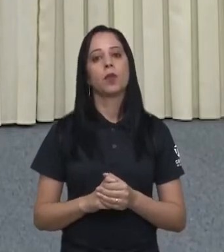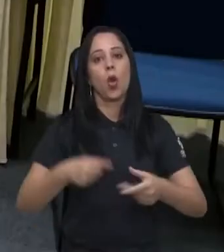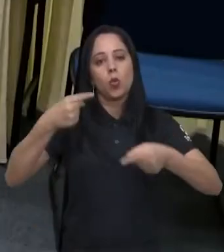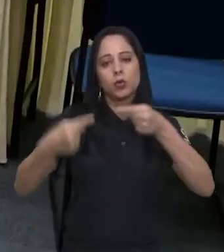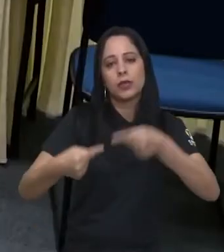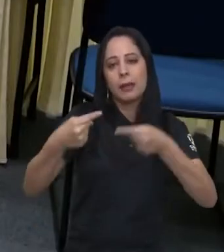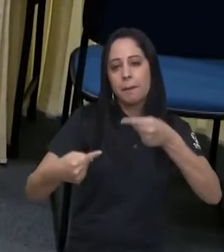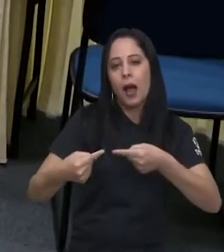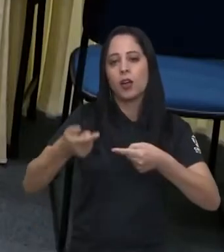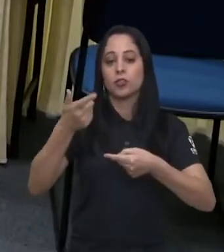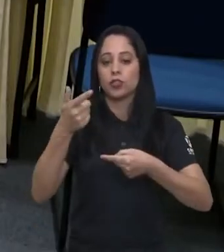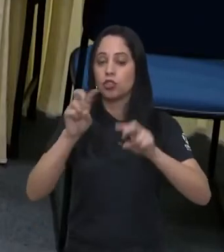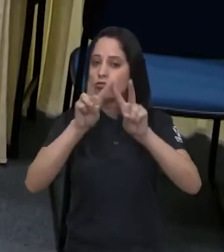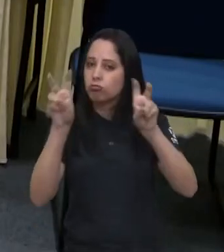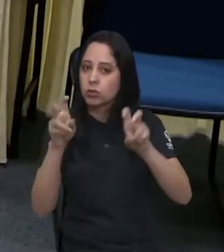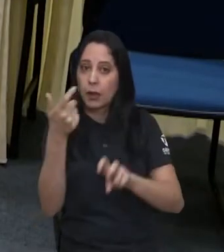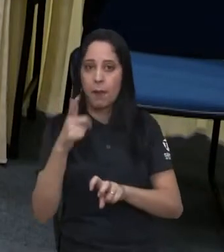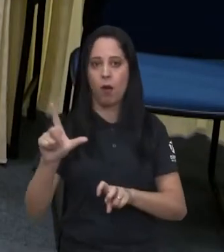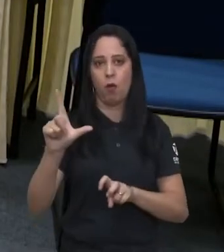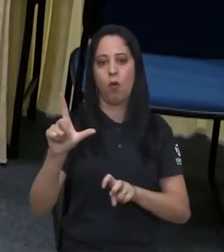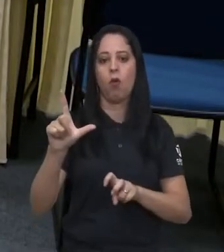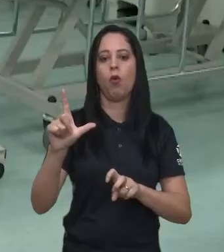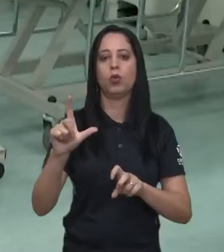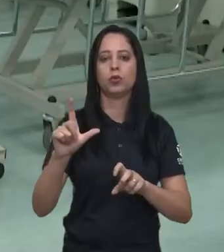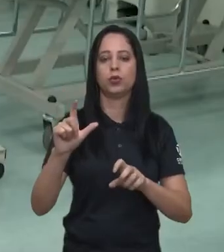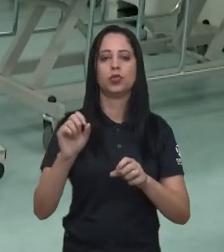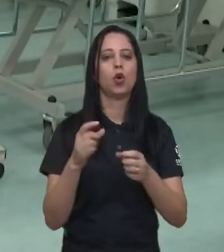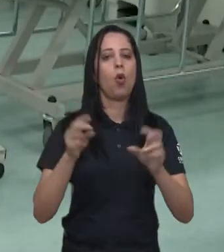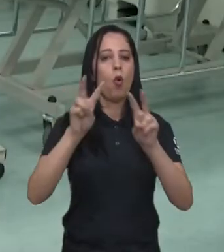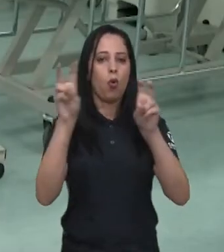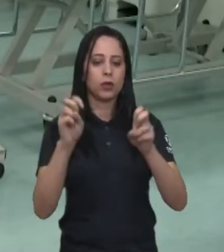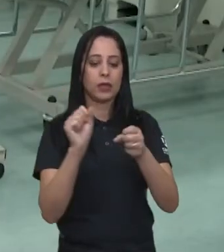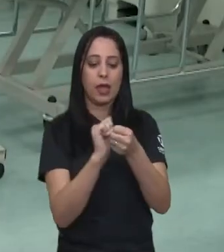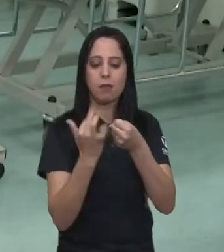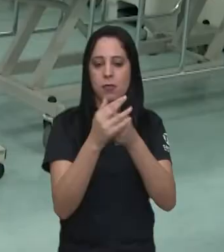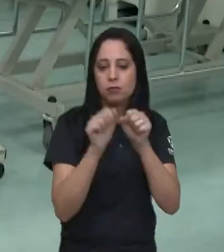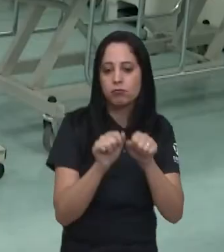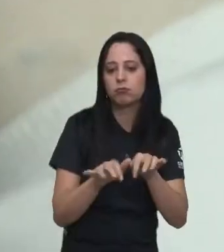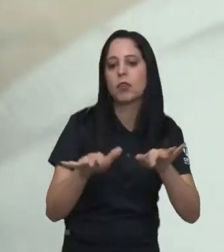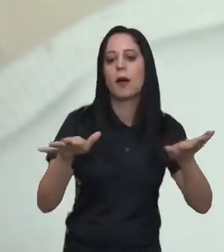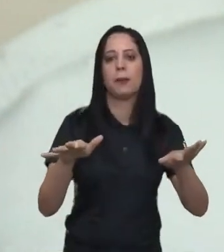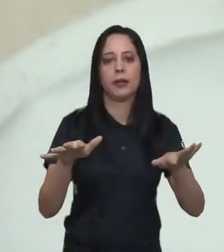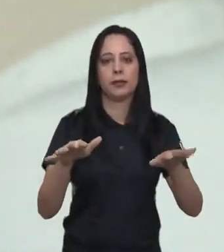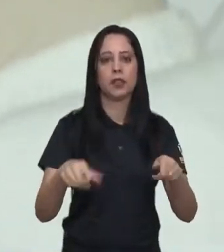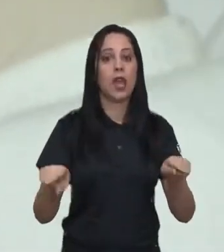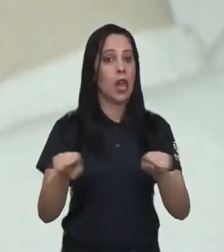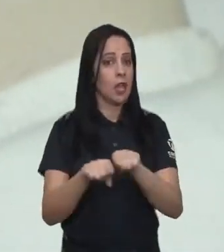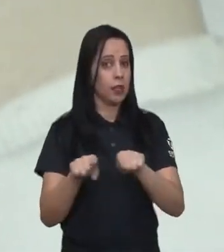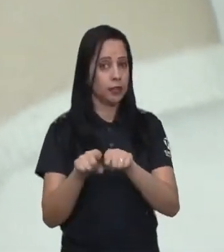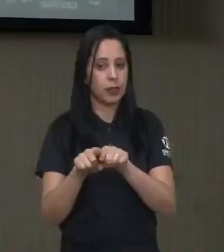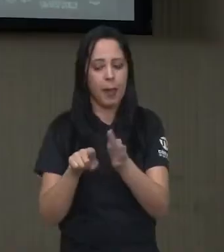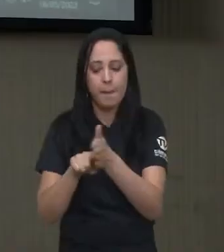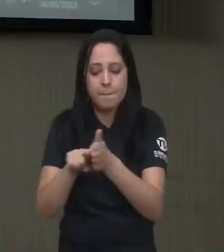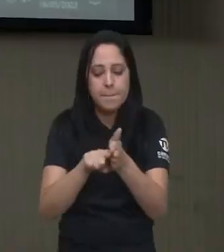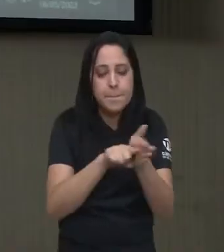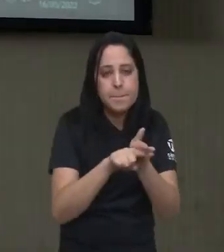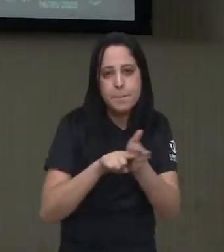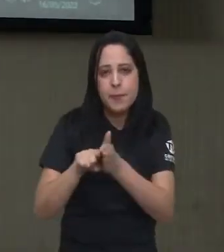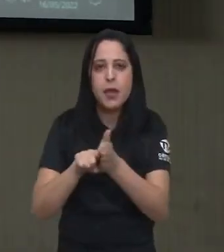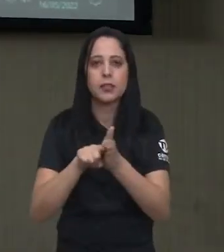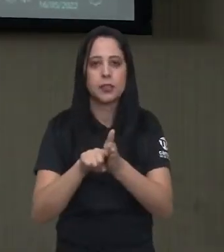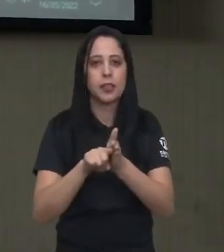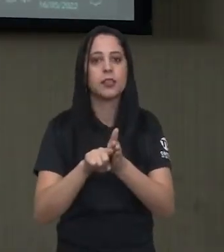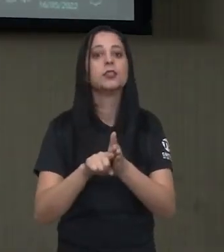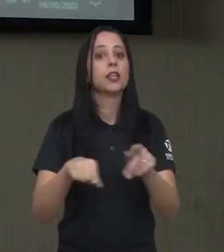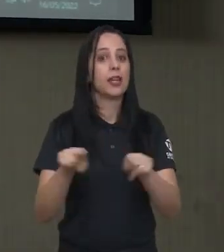-membros. Outros debates realizados pela Frente abordaram o impacto da pandemia nos atendimentos da saúde, a busca